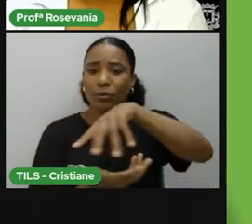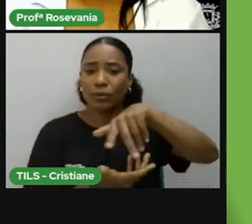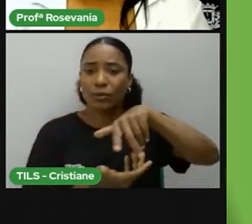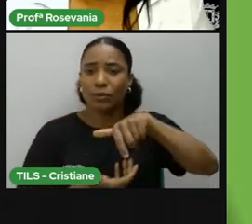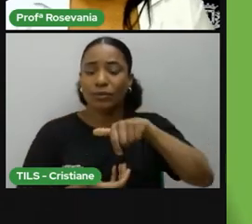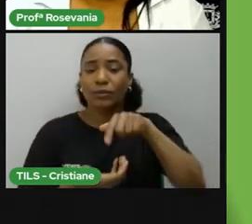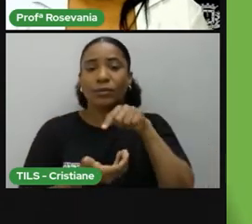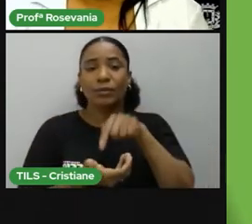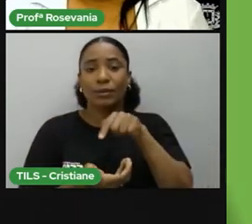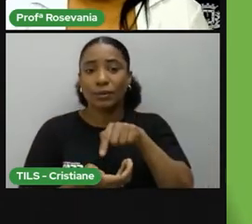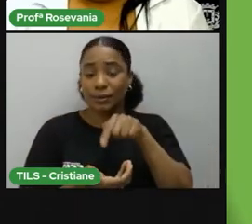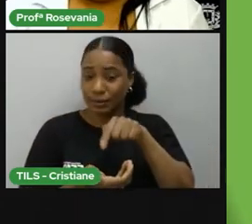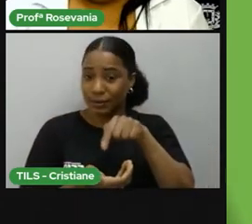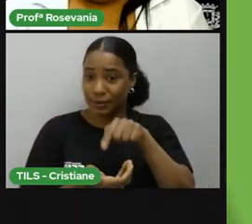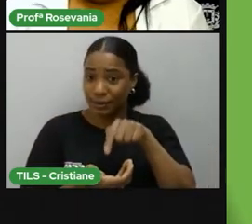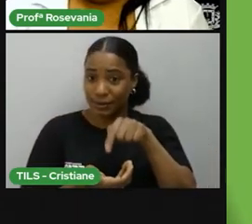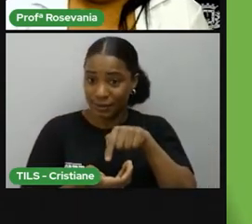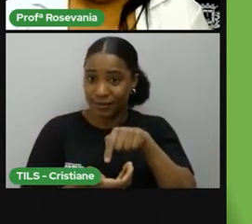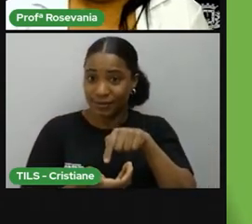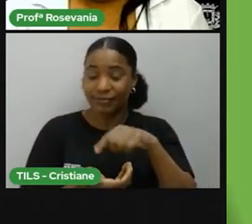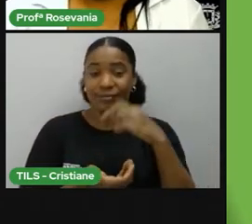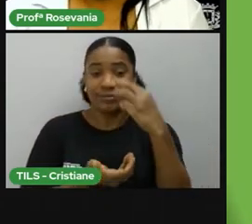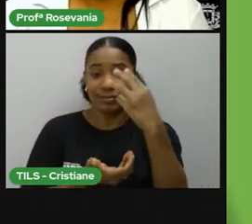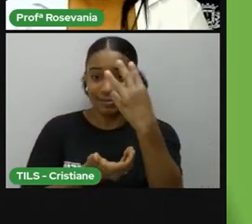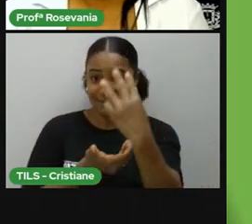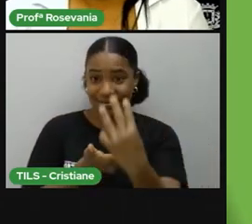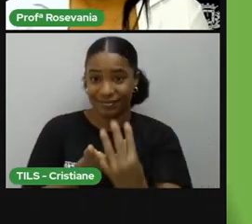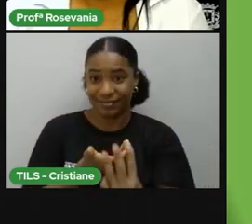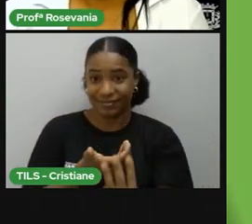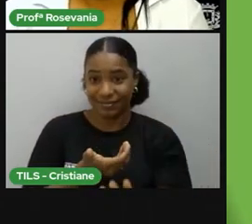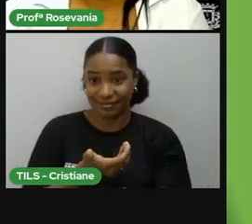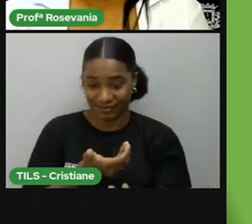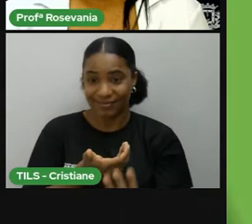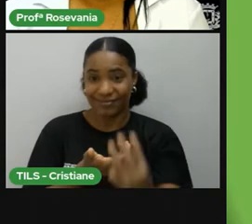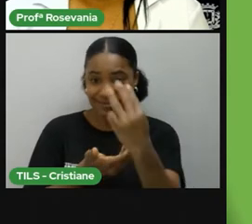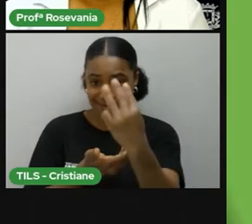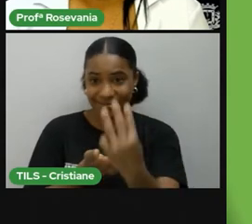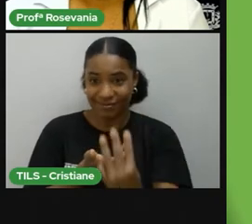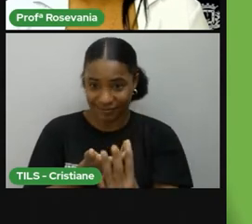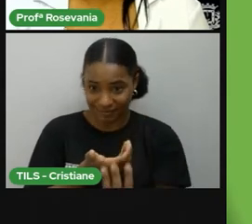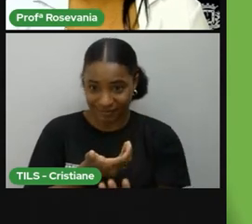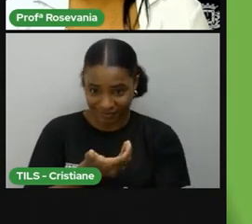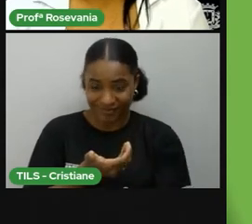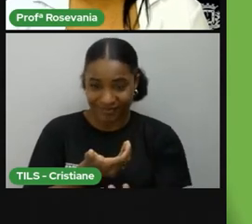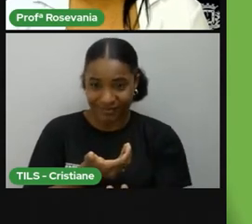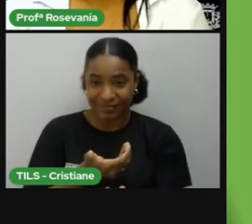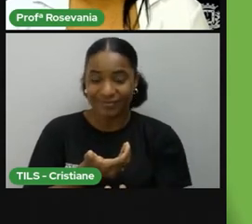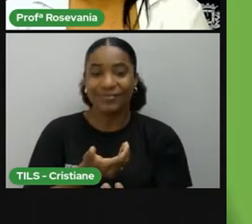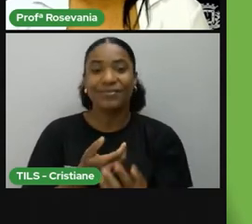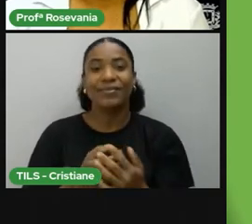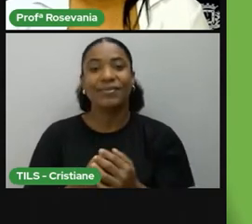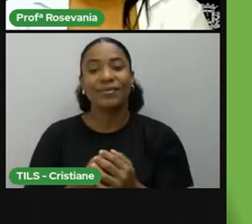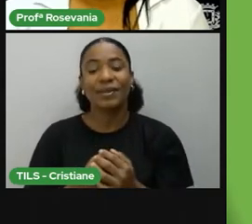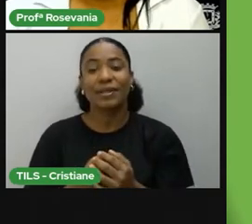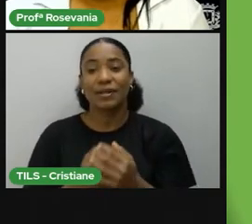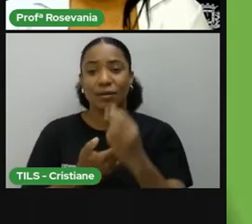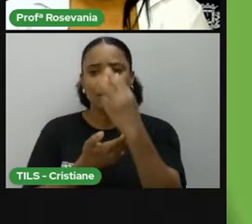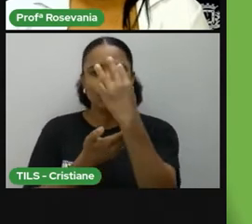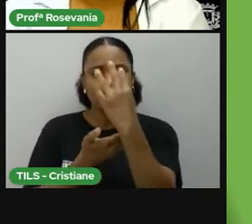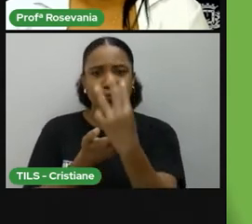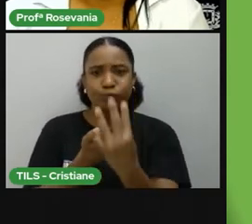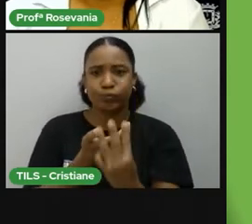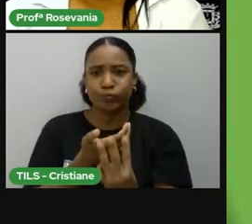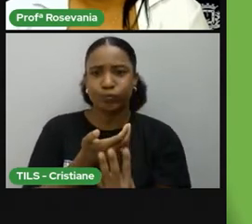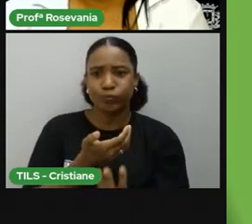contrário das outras, que eu dou uma volta inteira, né, um círculo inteiro, né, ali. Aqui eu só vou de um